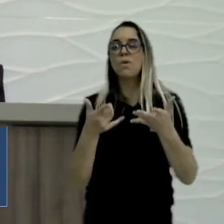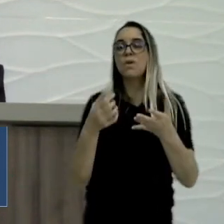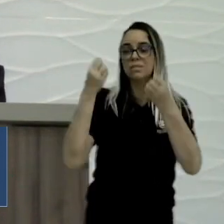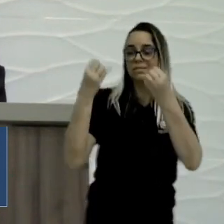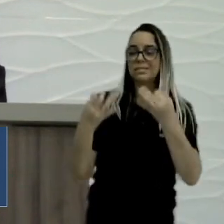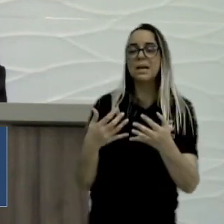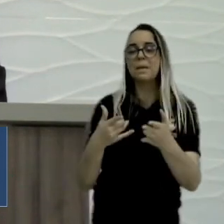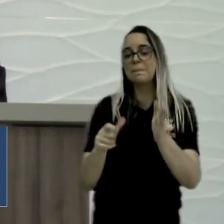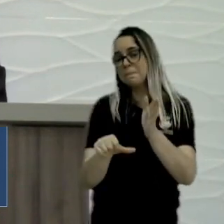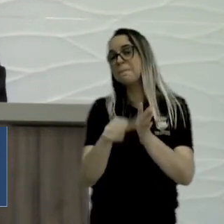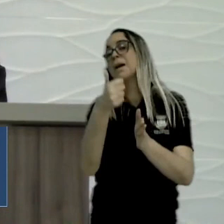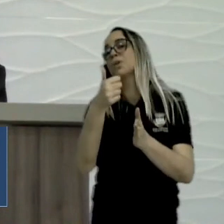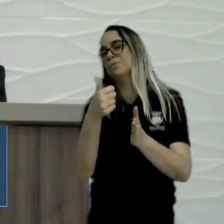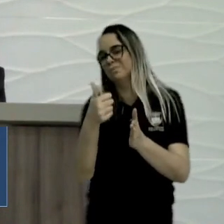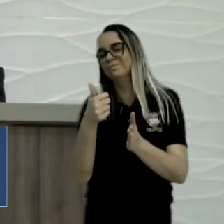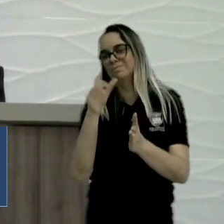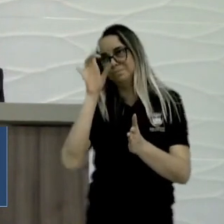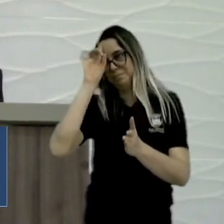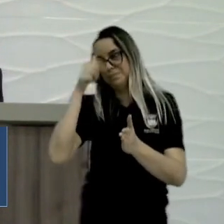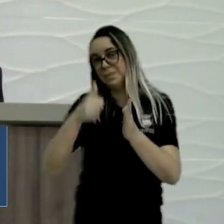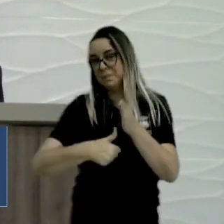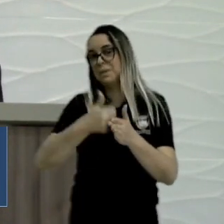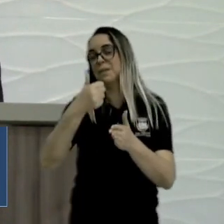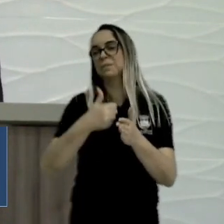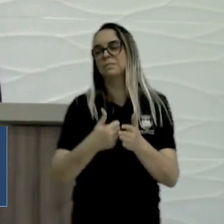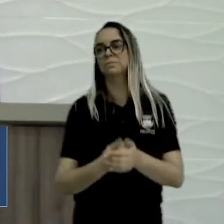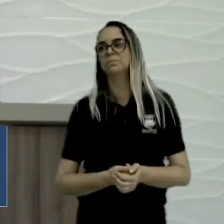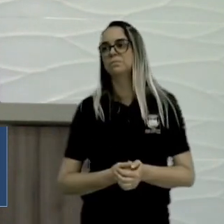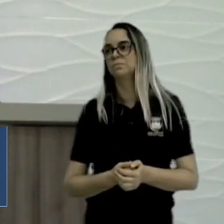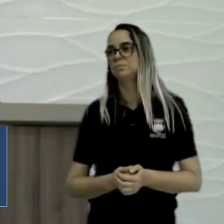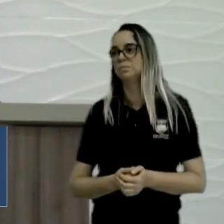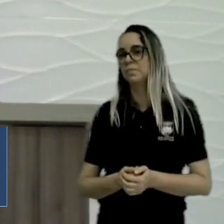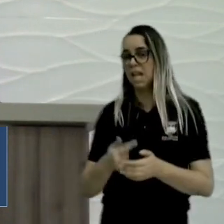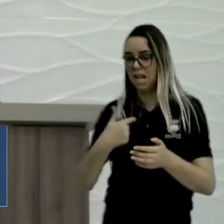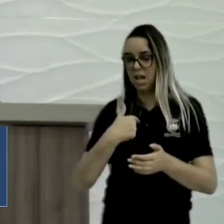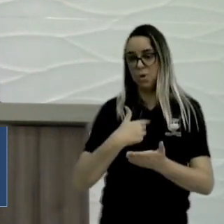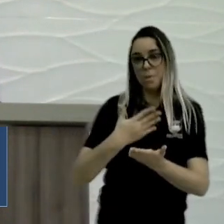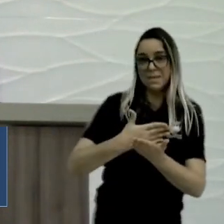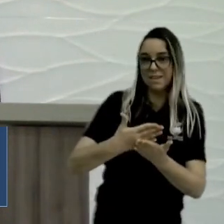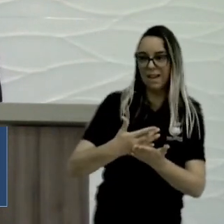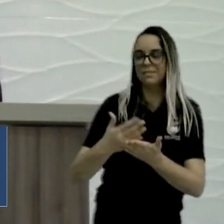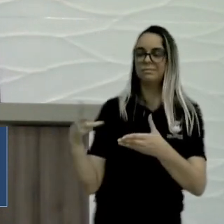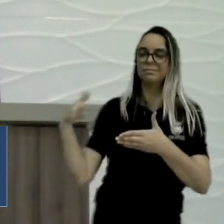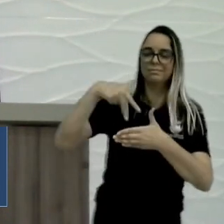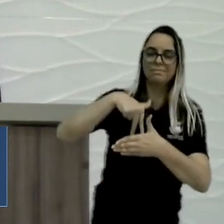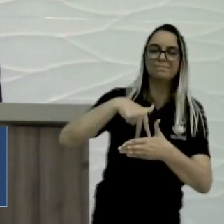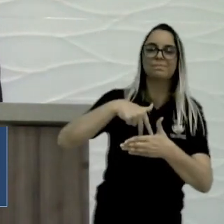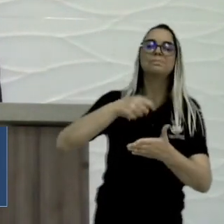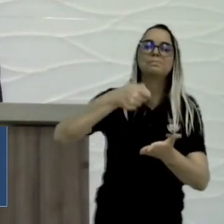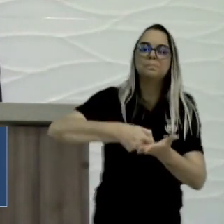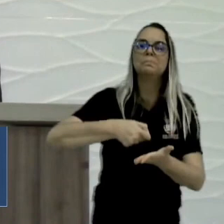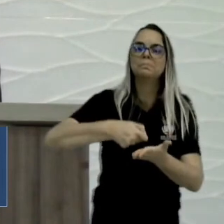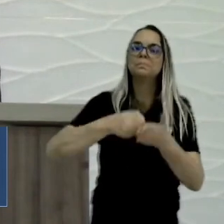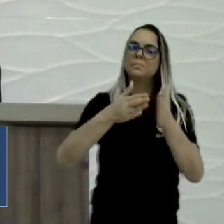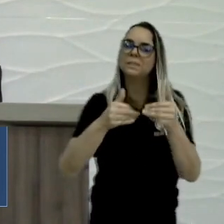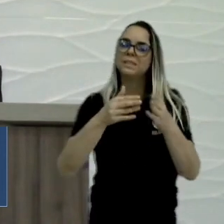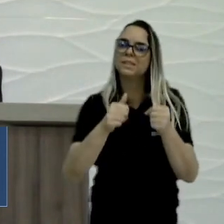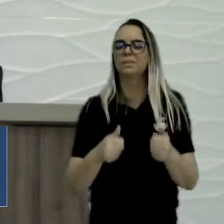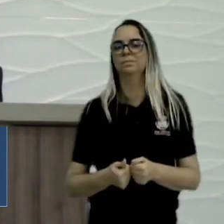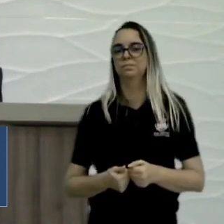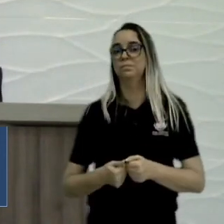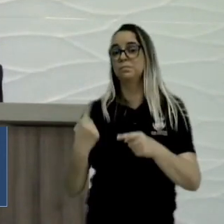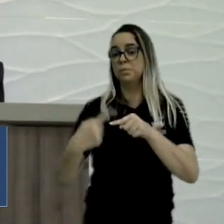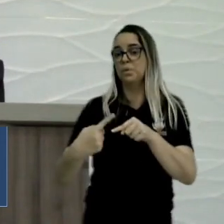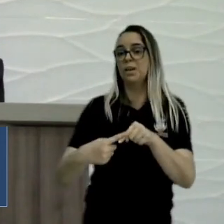só não disseram um mês, mas todo dia primeiro eu vou começar a cobrar nessa tribuna, porque foi mais uma coisa que o